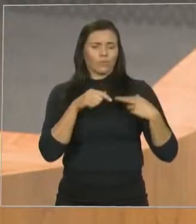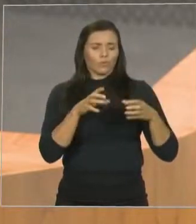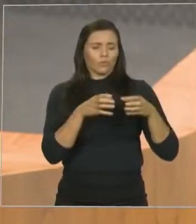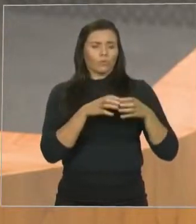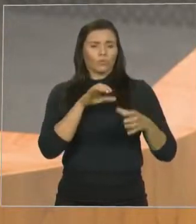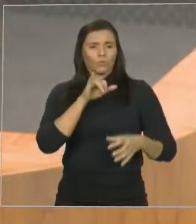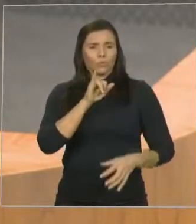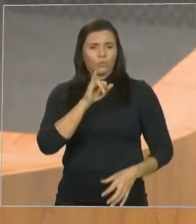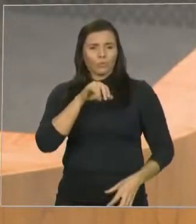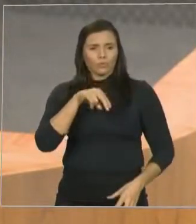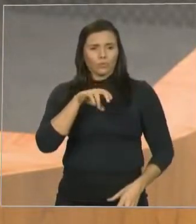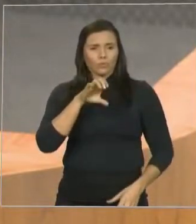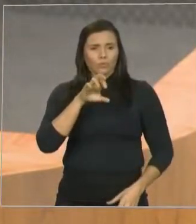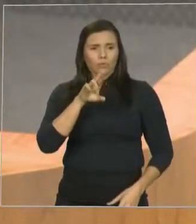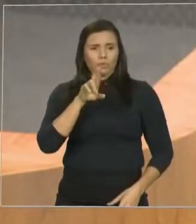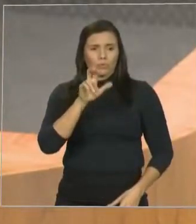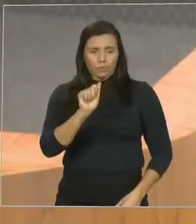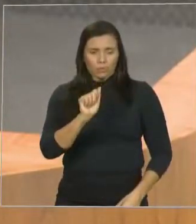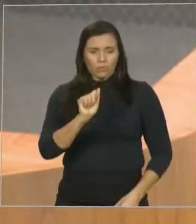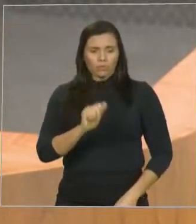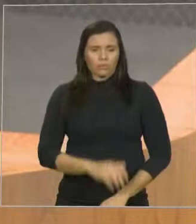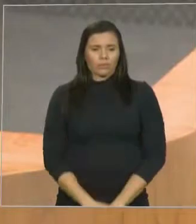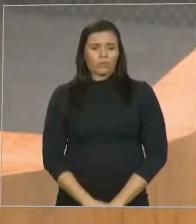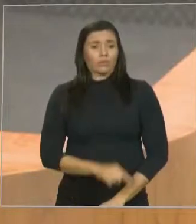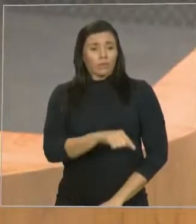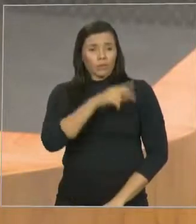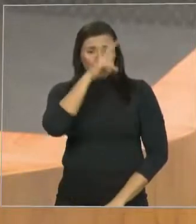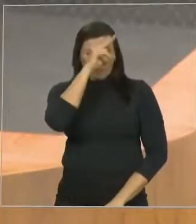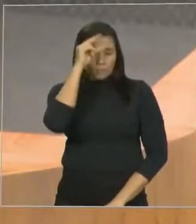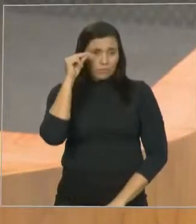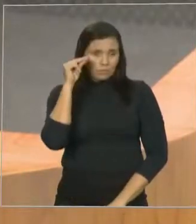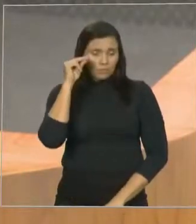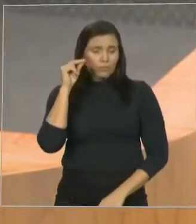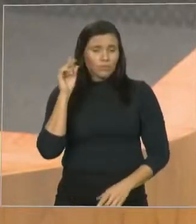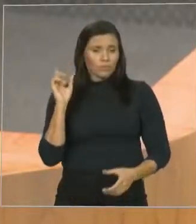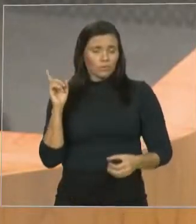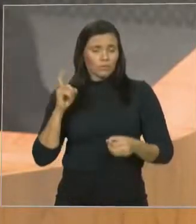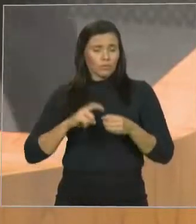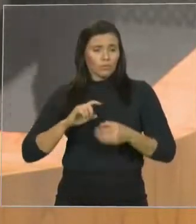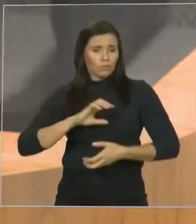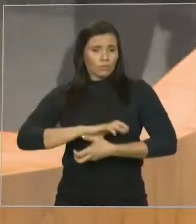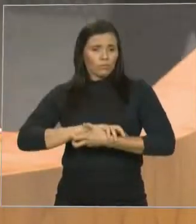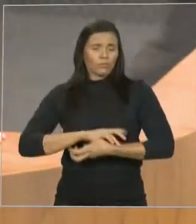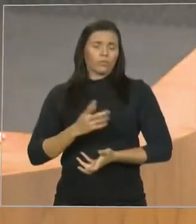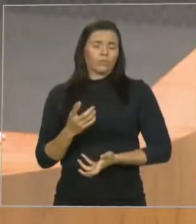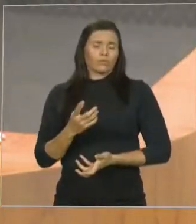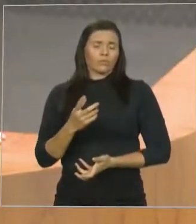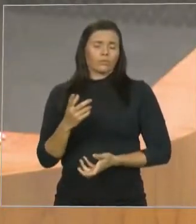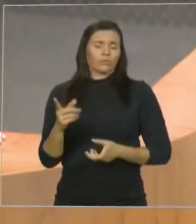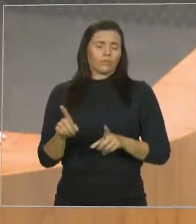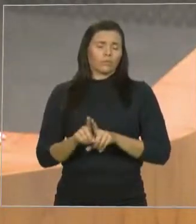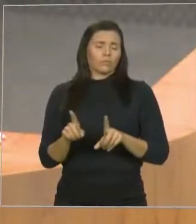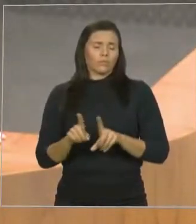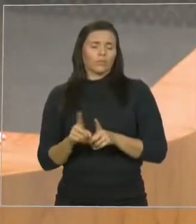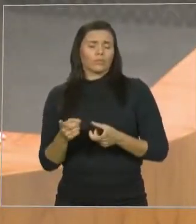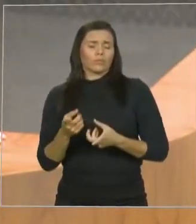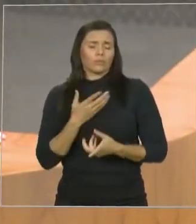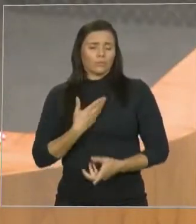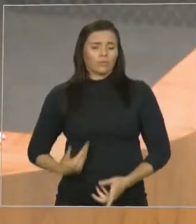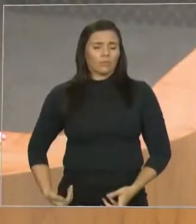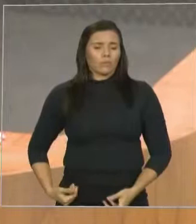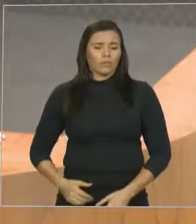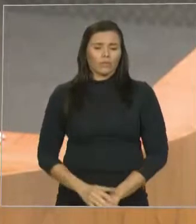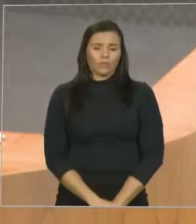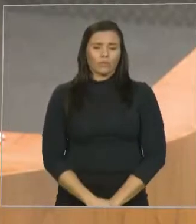o poder público municipal, o poder público estadual, não havia priorizado as escolas nas áreas